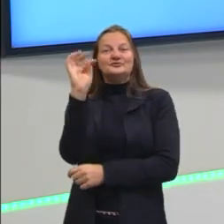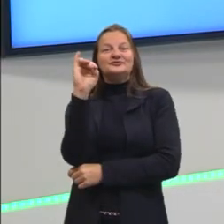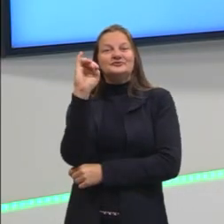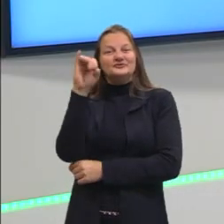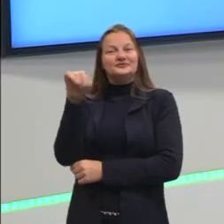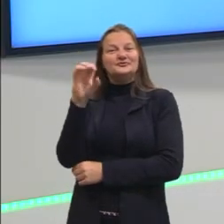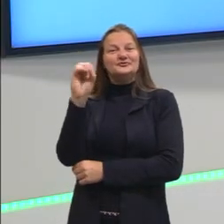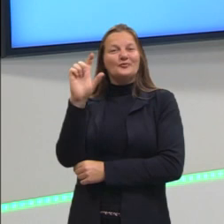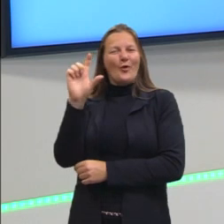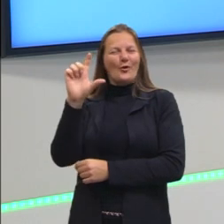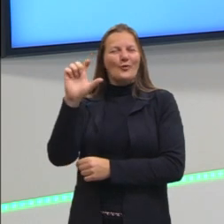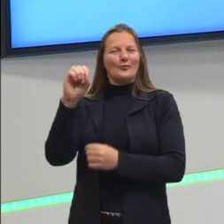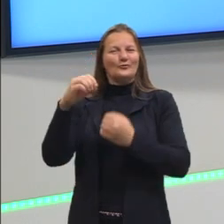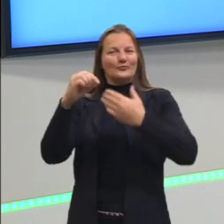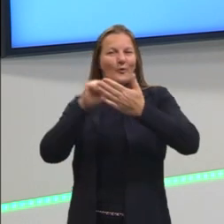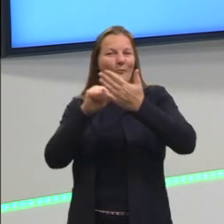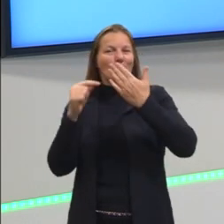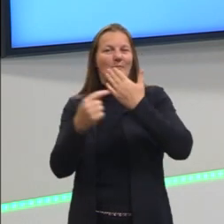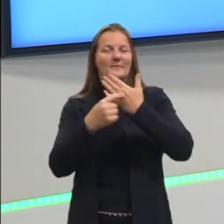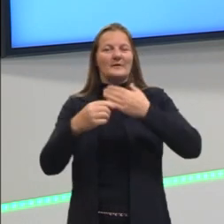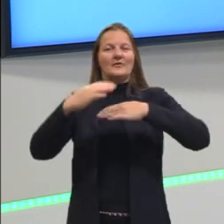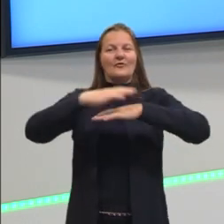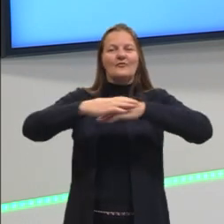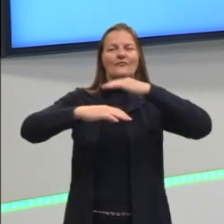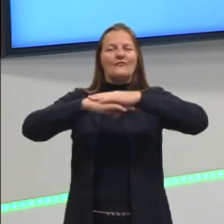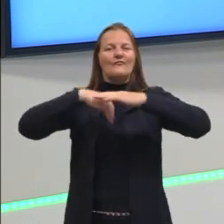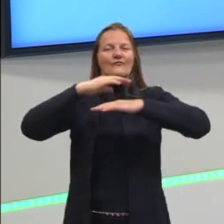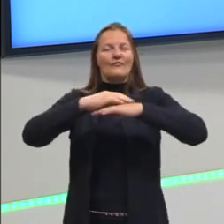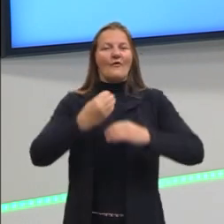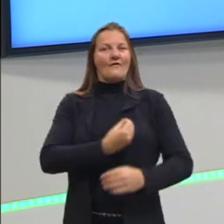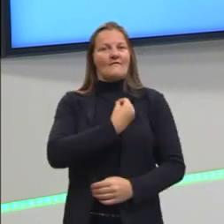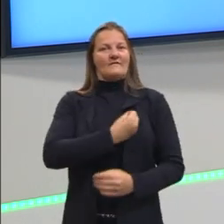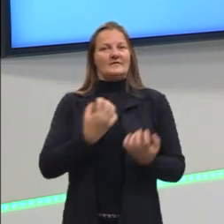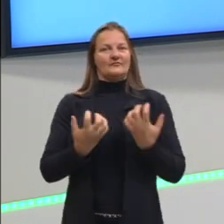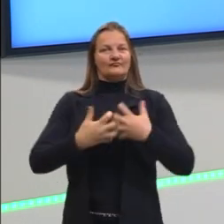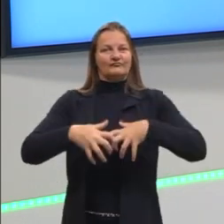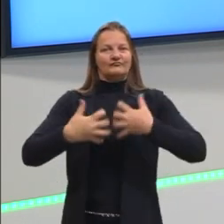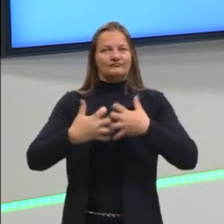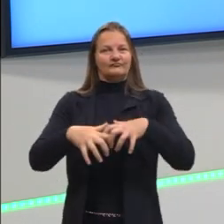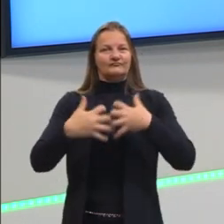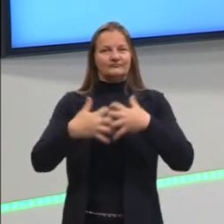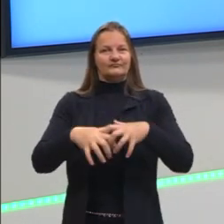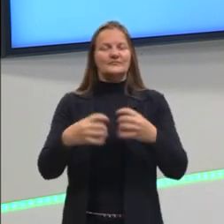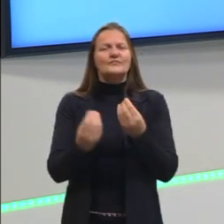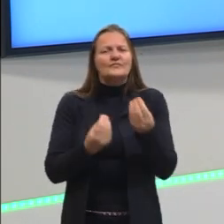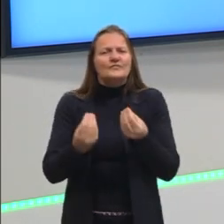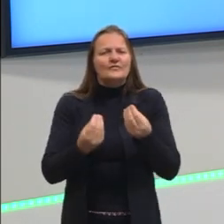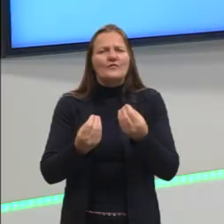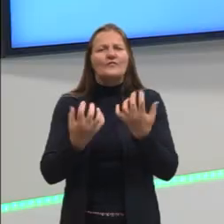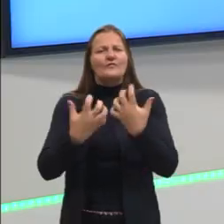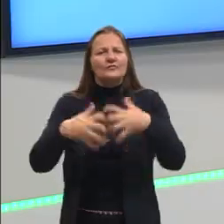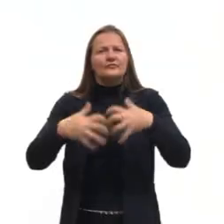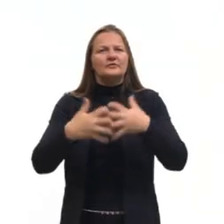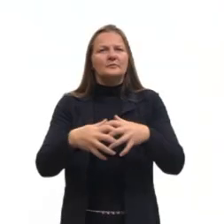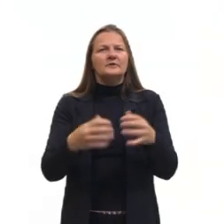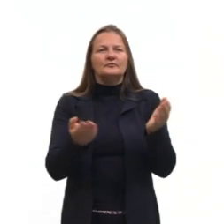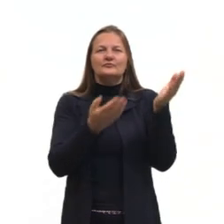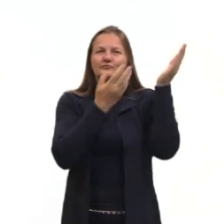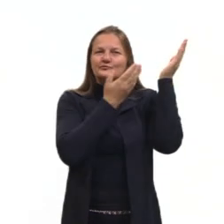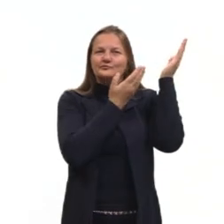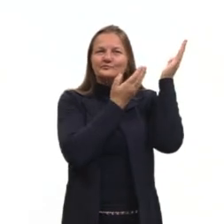estrutural e funcional de toda a vida. É como se fossem tijolinhos ali, como está na imagem,